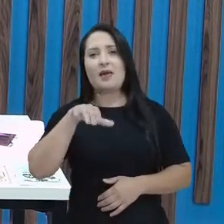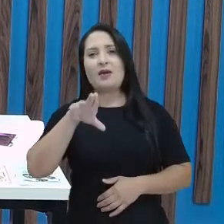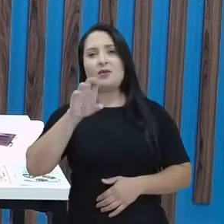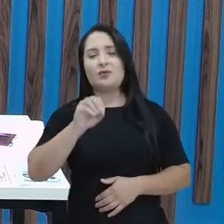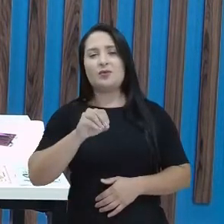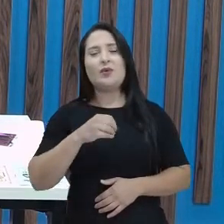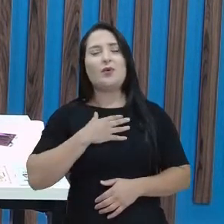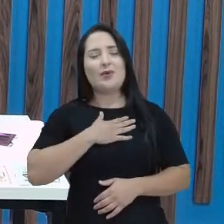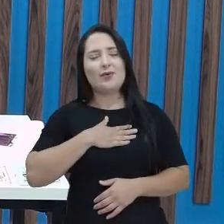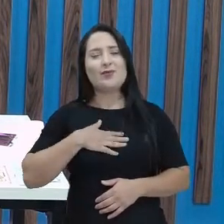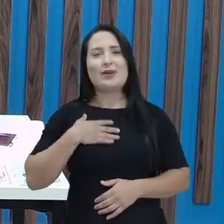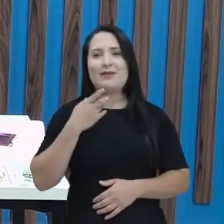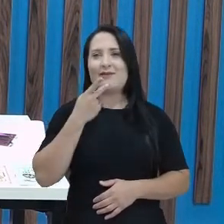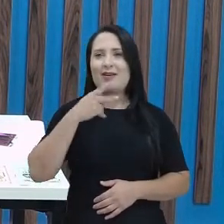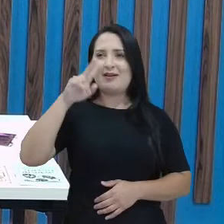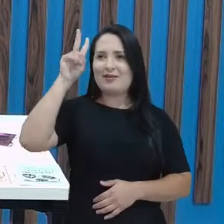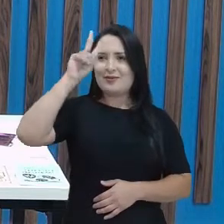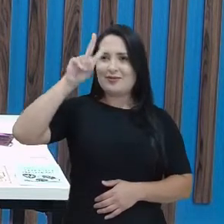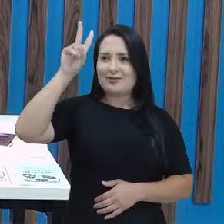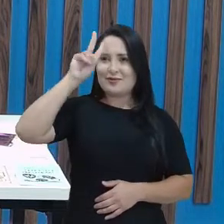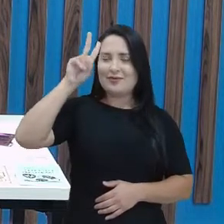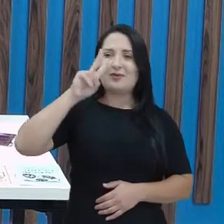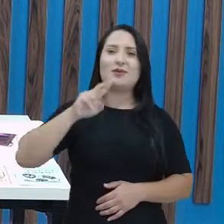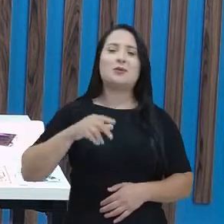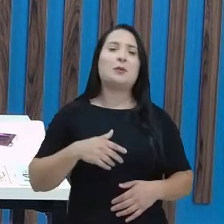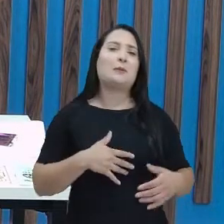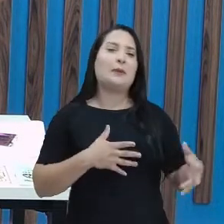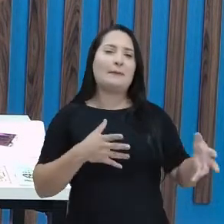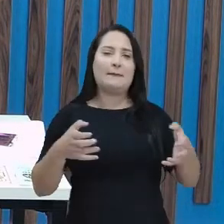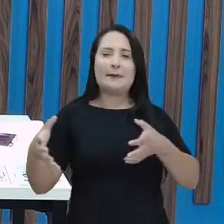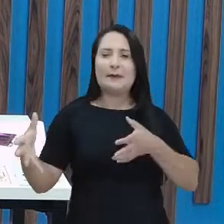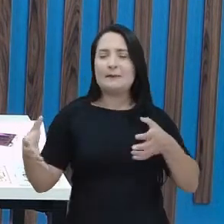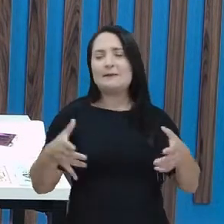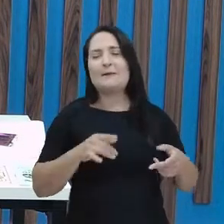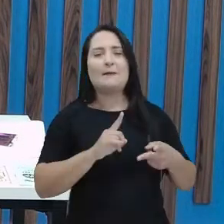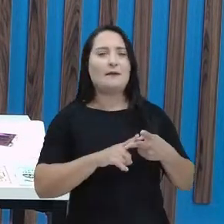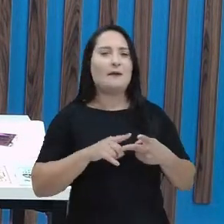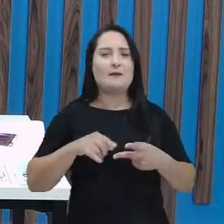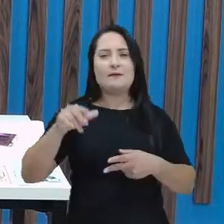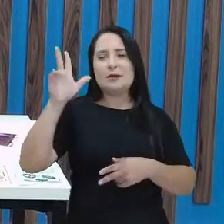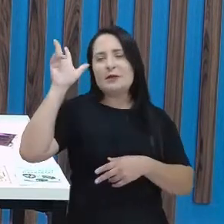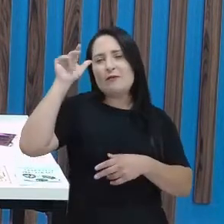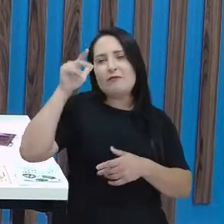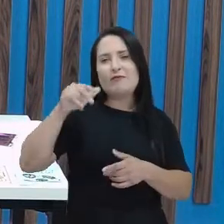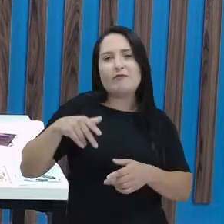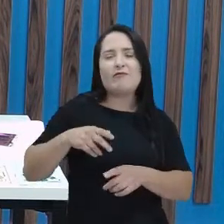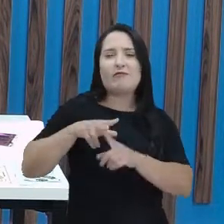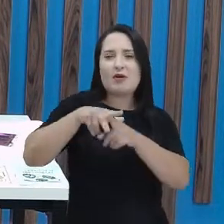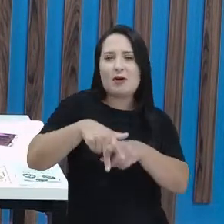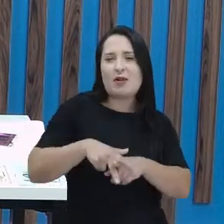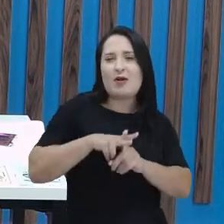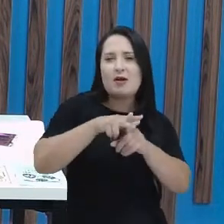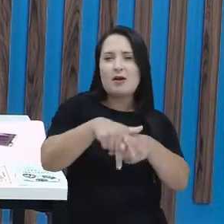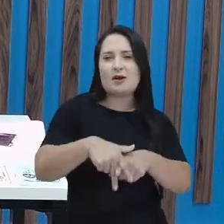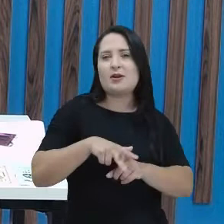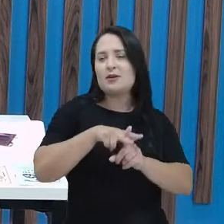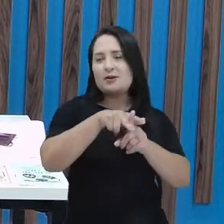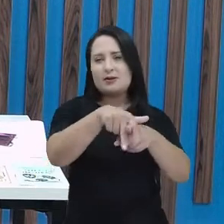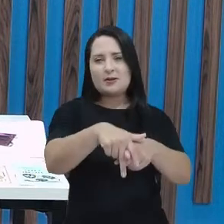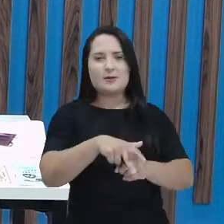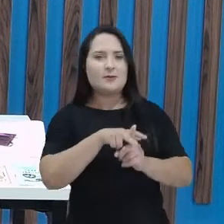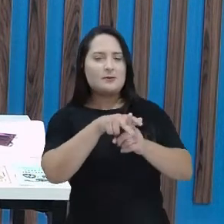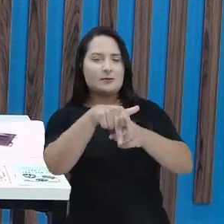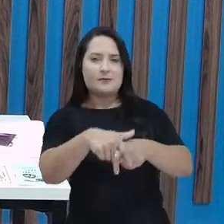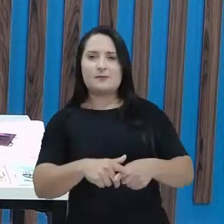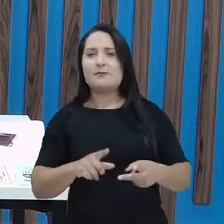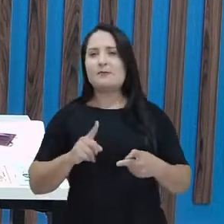muito de contar histórias sobre batalhas, sobre cavalarias, sobre príncipes, príncipes,